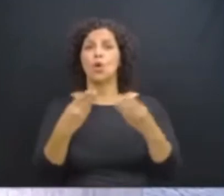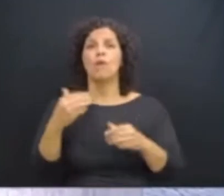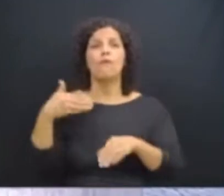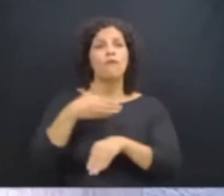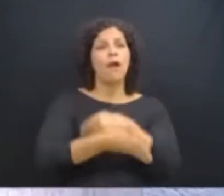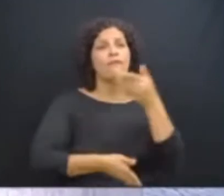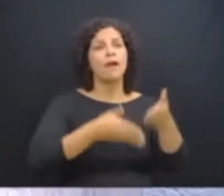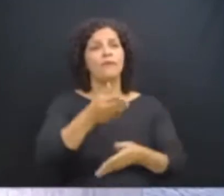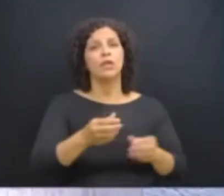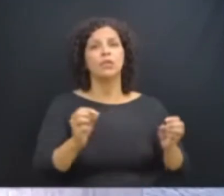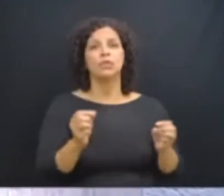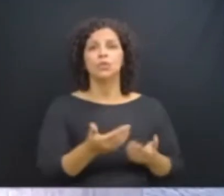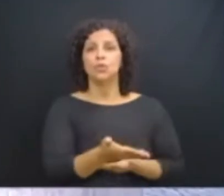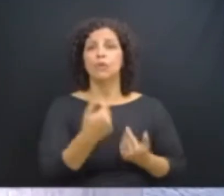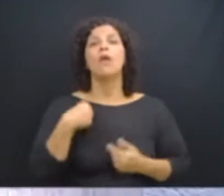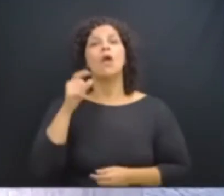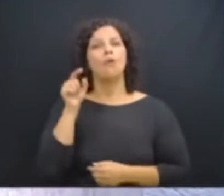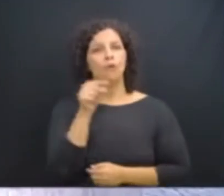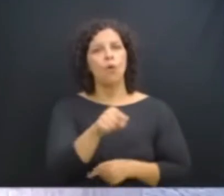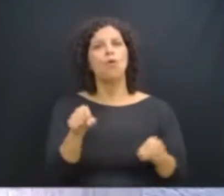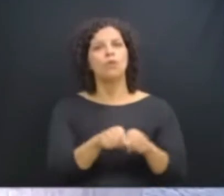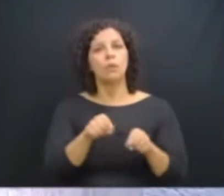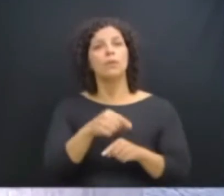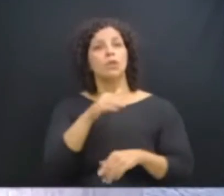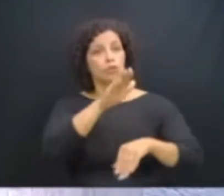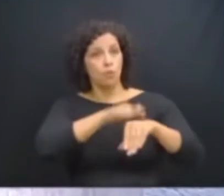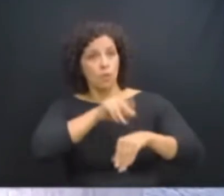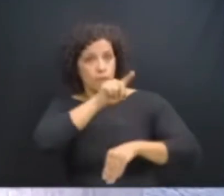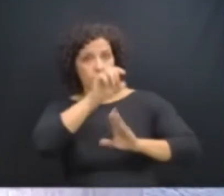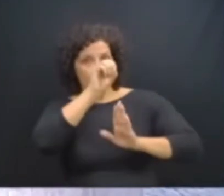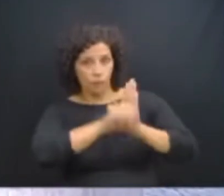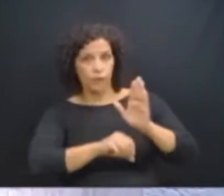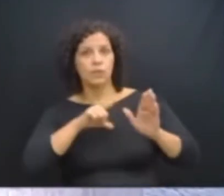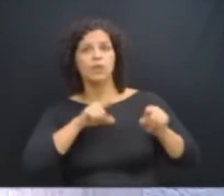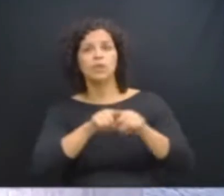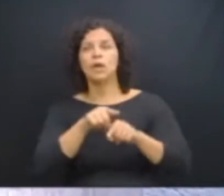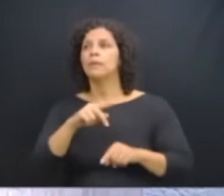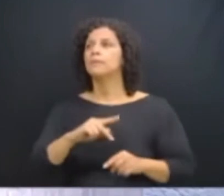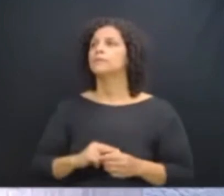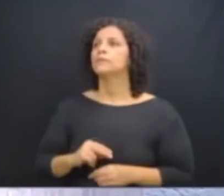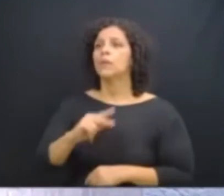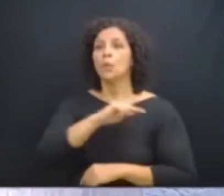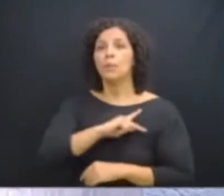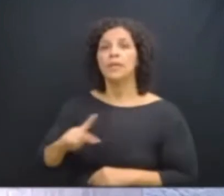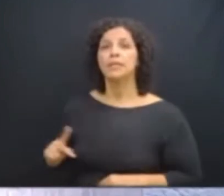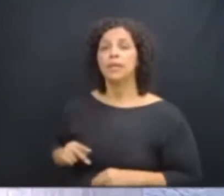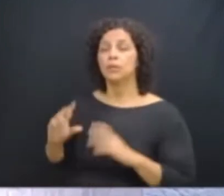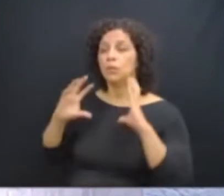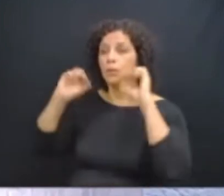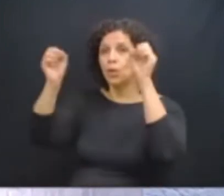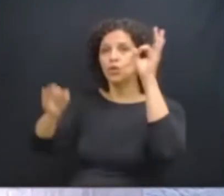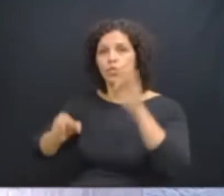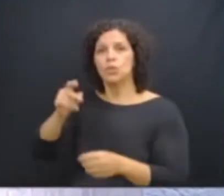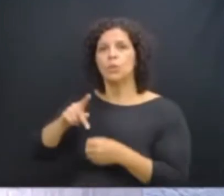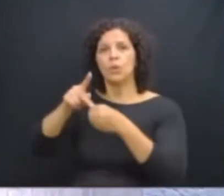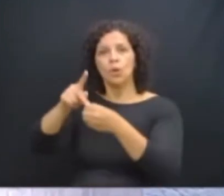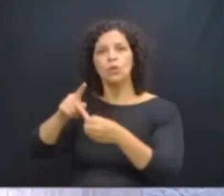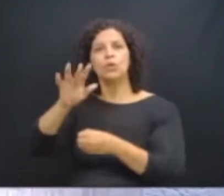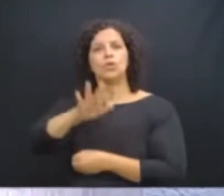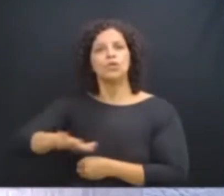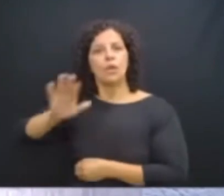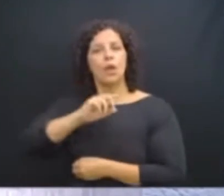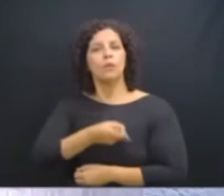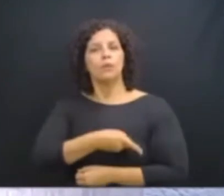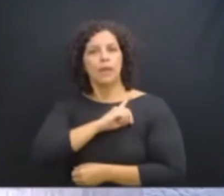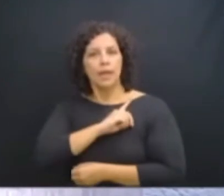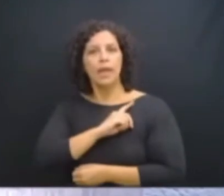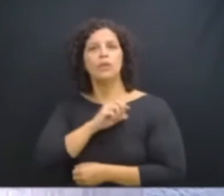Eu estarei presente, oficiei já a vossa excelência, também o presidente do Tribunal de Justiça, o Procurador-Geral de Justiça, o delegado